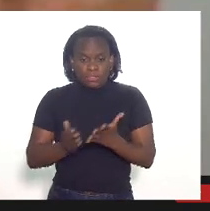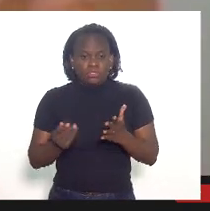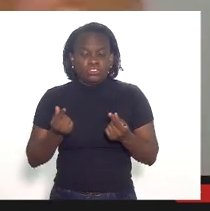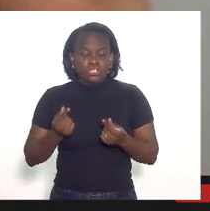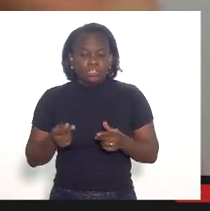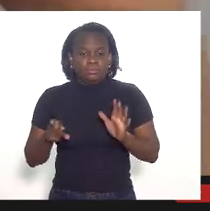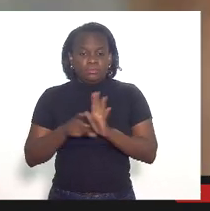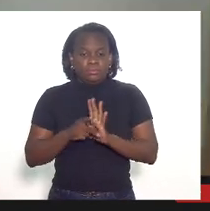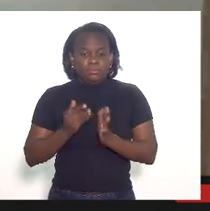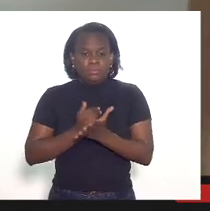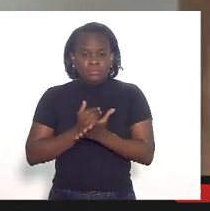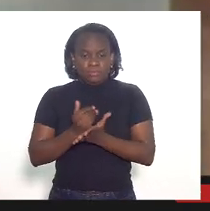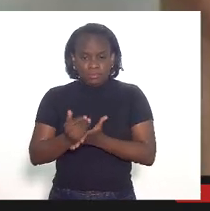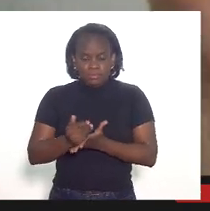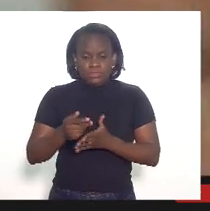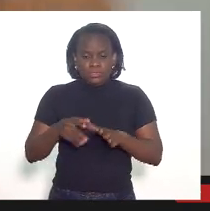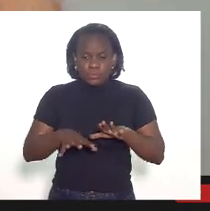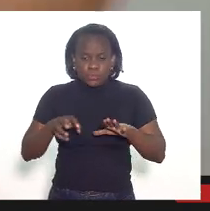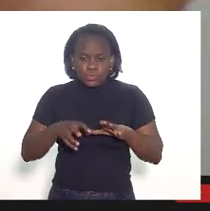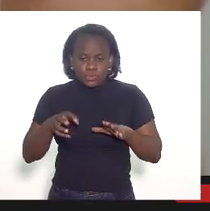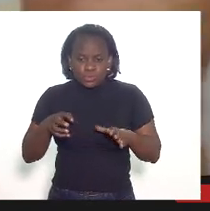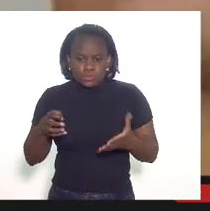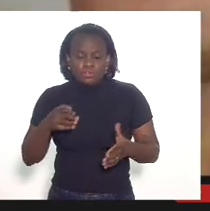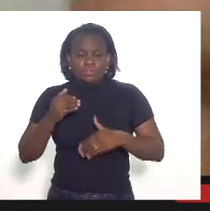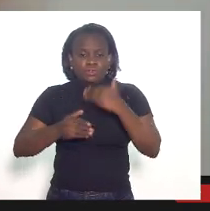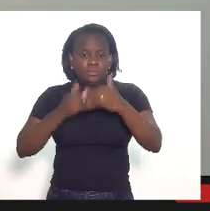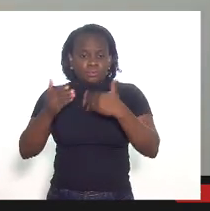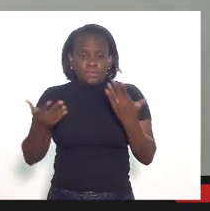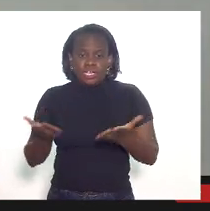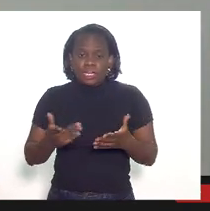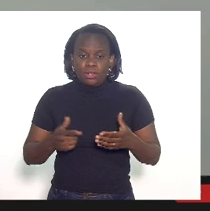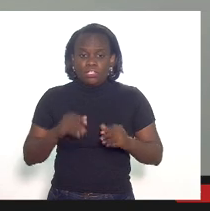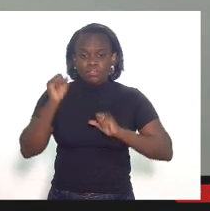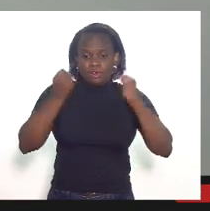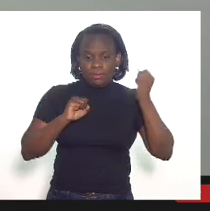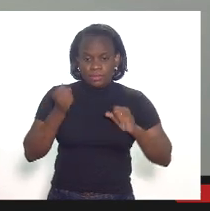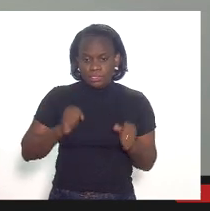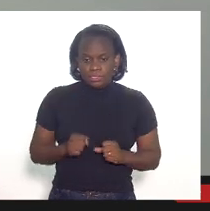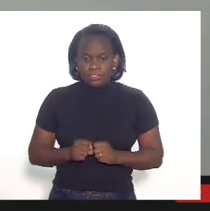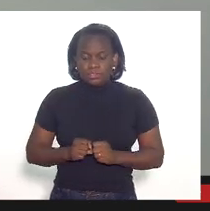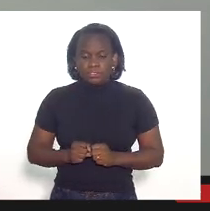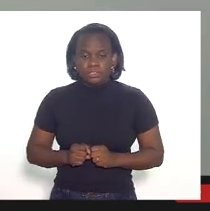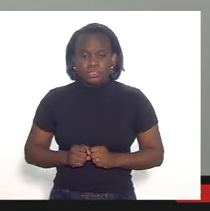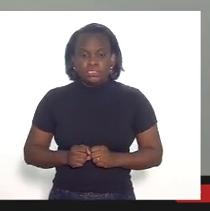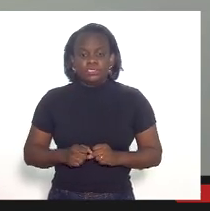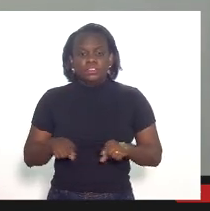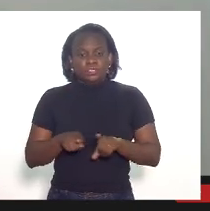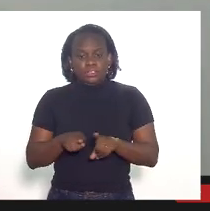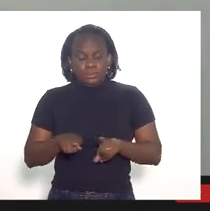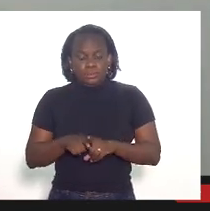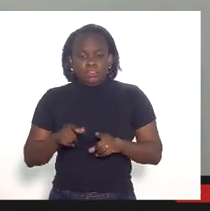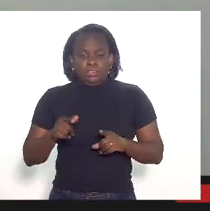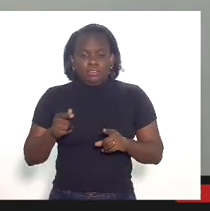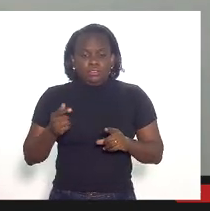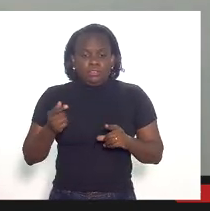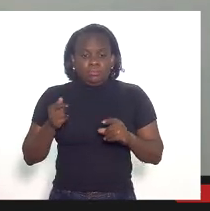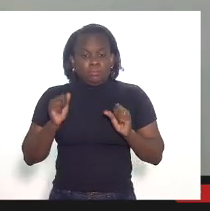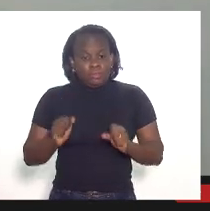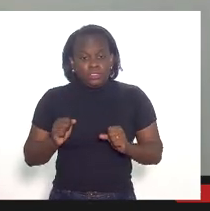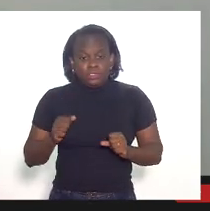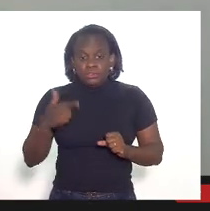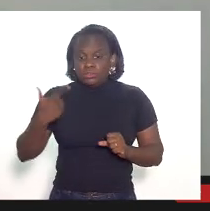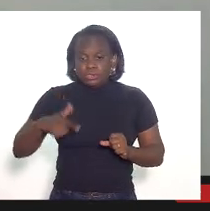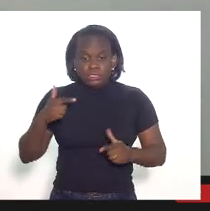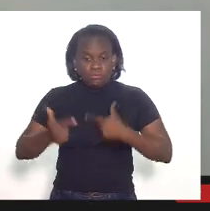começados na exploração no desenvolvimento e agora estão em produção inclusive ativos que podem estar em